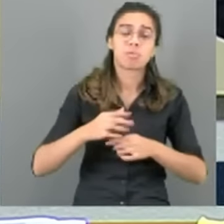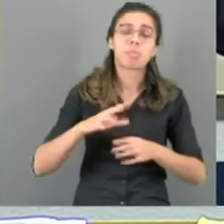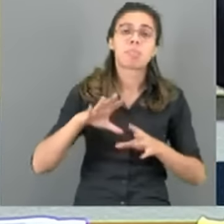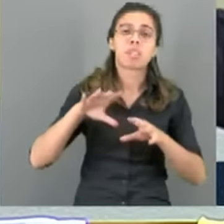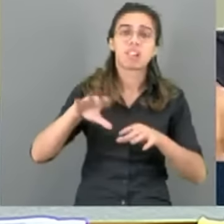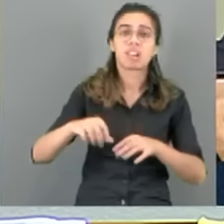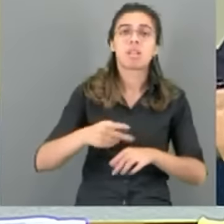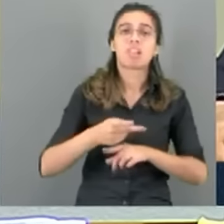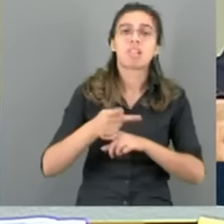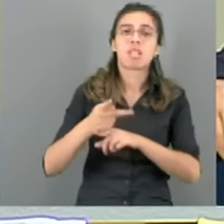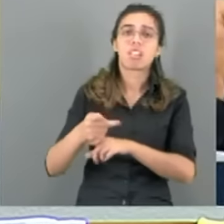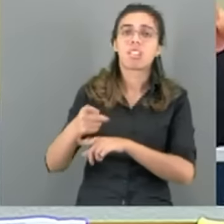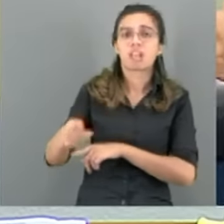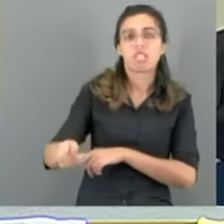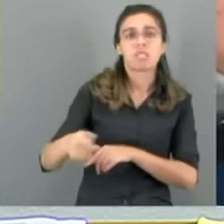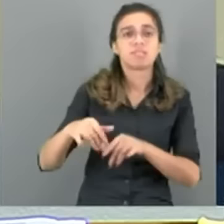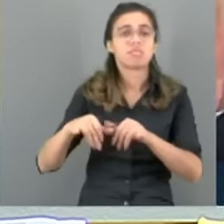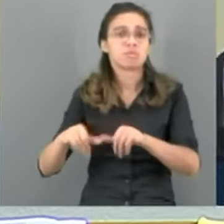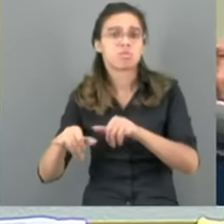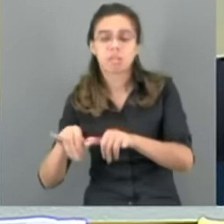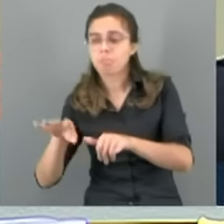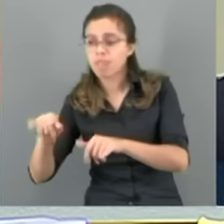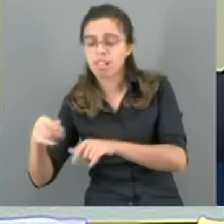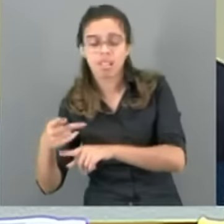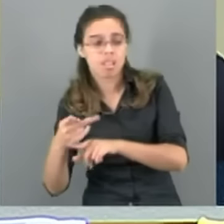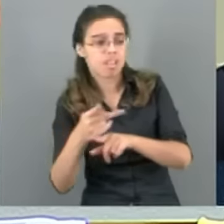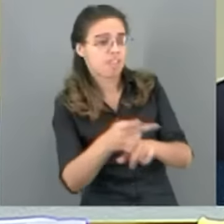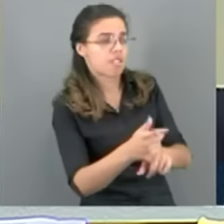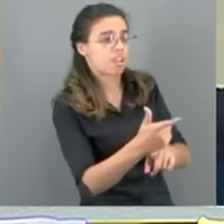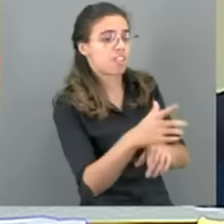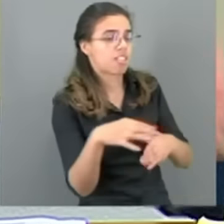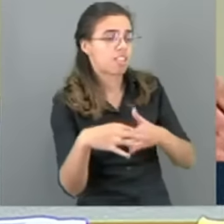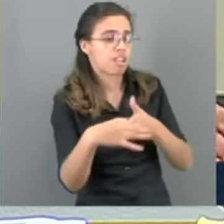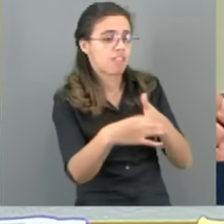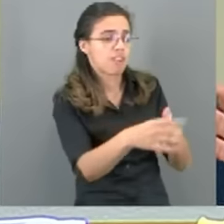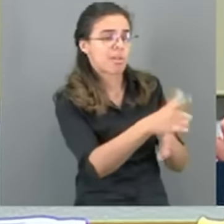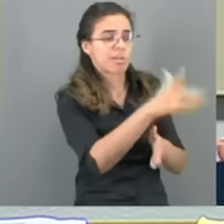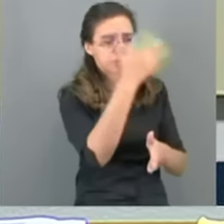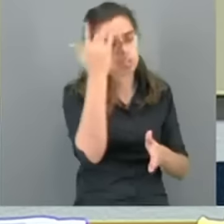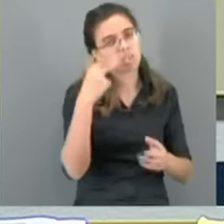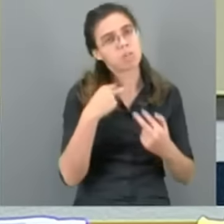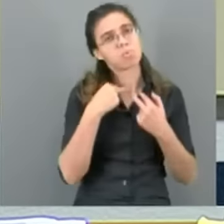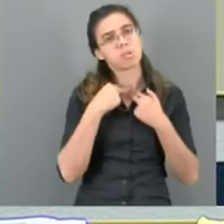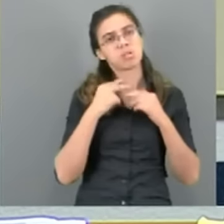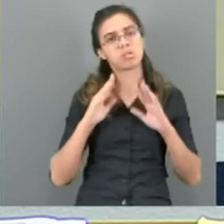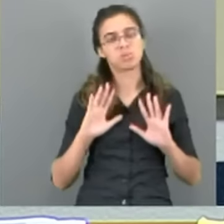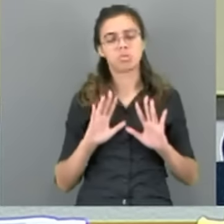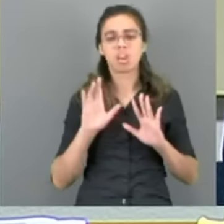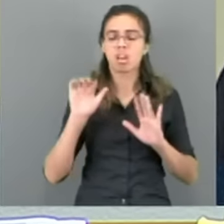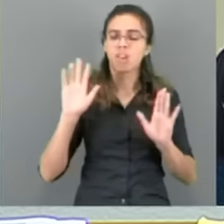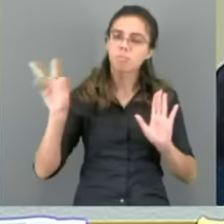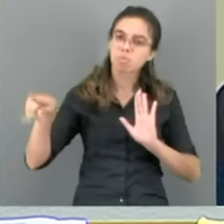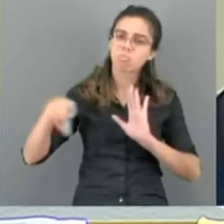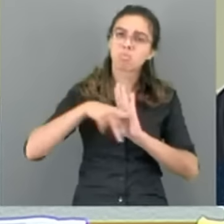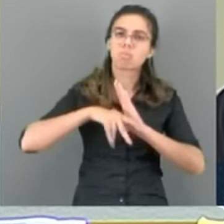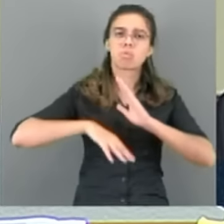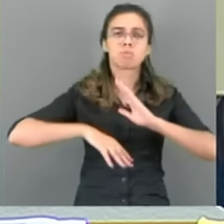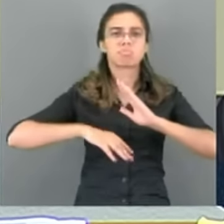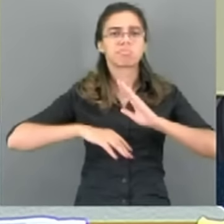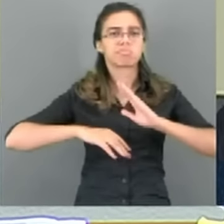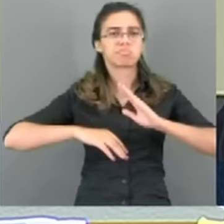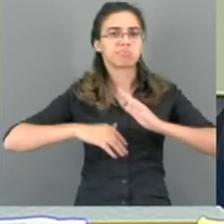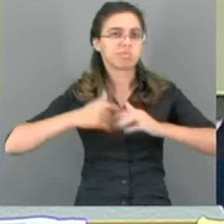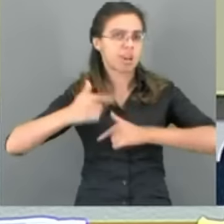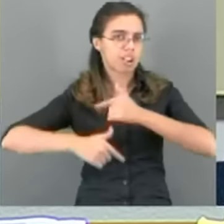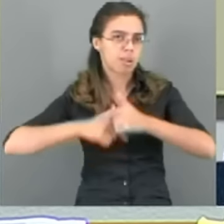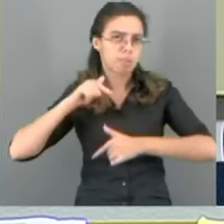o supermercado, para levar não sei quem aonde, e isso não pode, pela lei não pode, nós sabemos disso. mas a gente tem que botar um regramento,